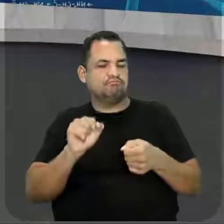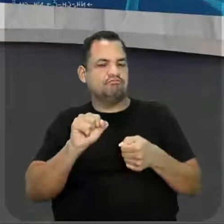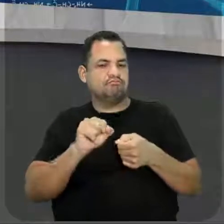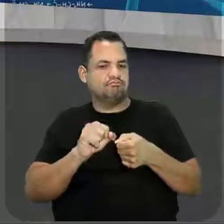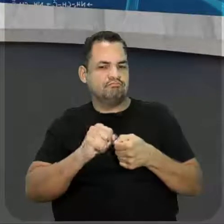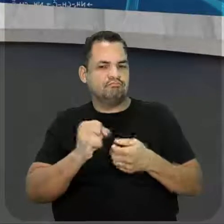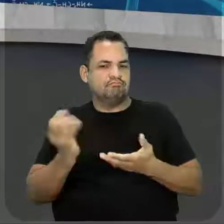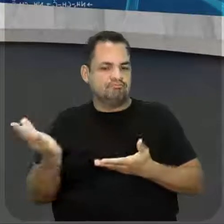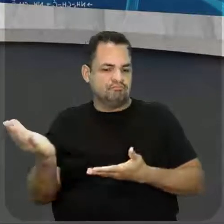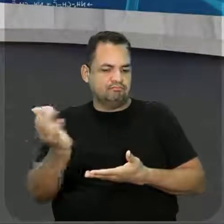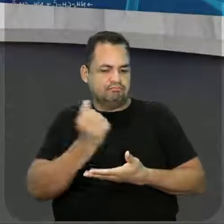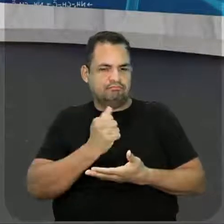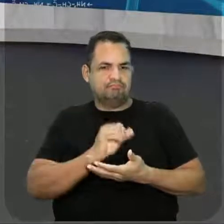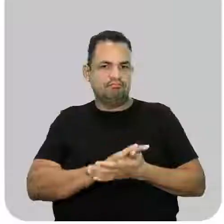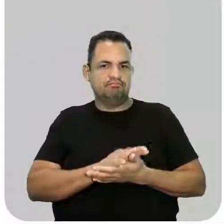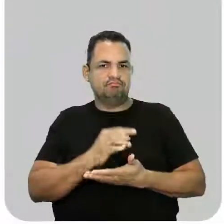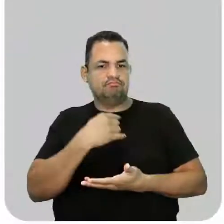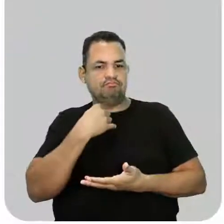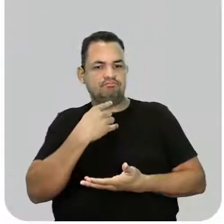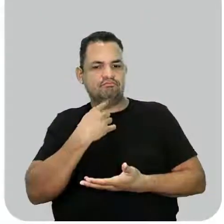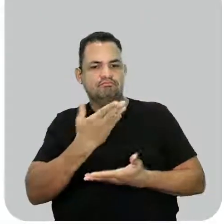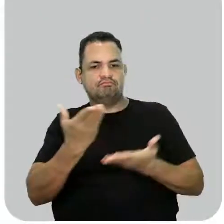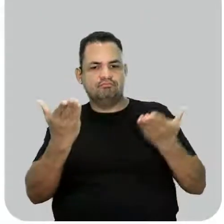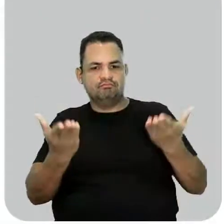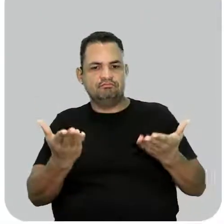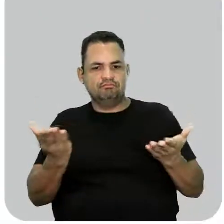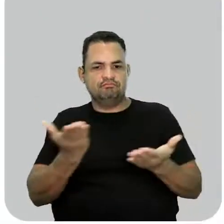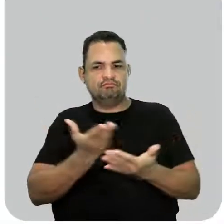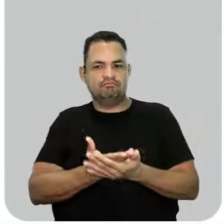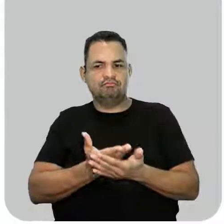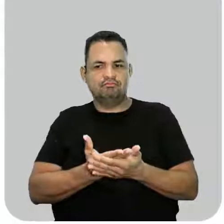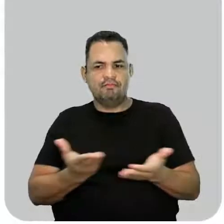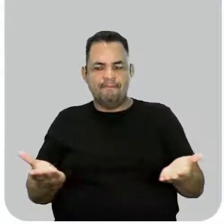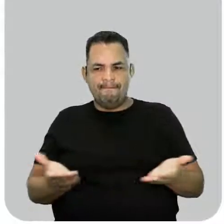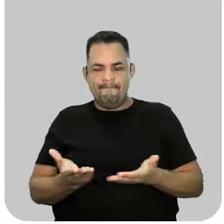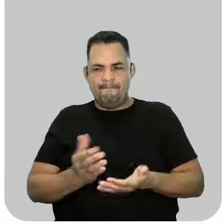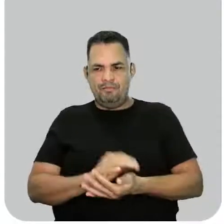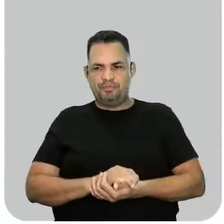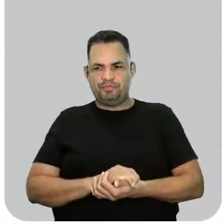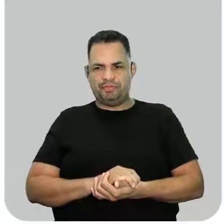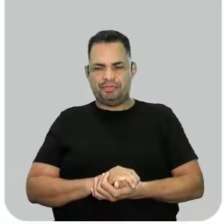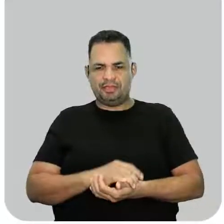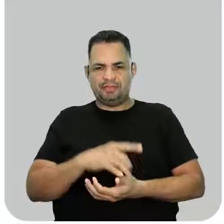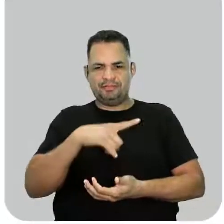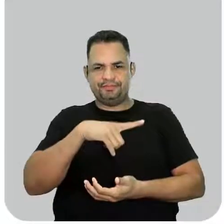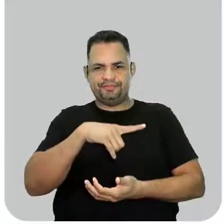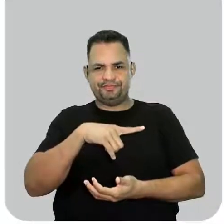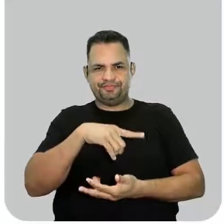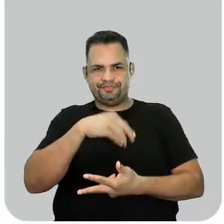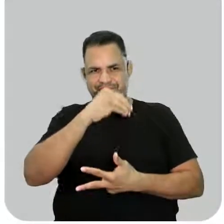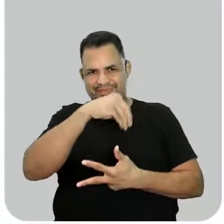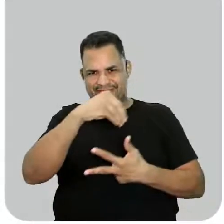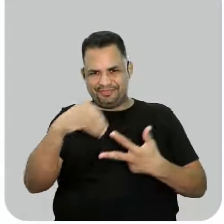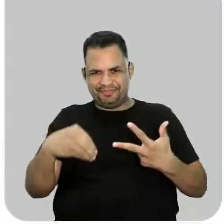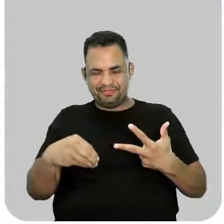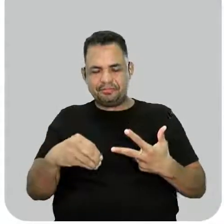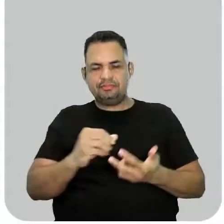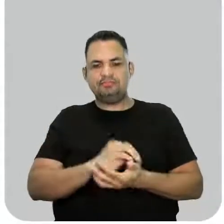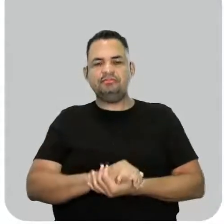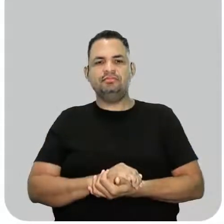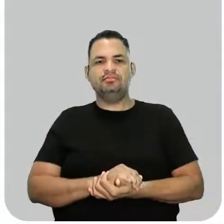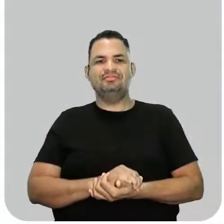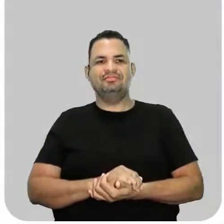Então, vamos lá para o nosso Tirando Dúvida da aula de hoje. E nós temos logo de cara o Se